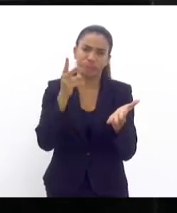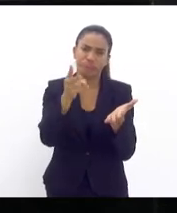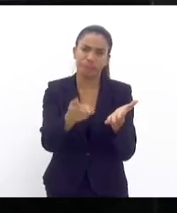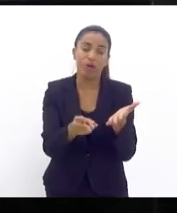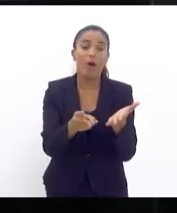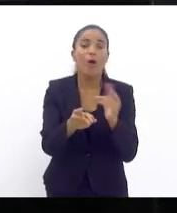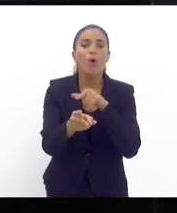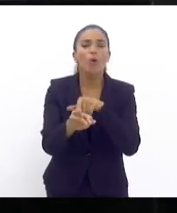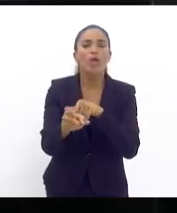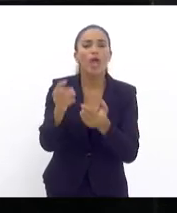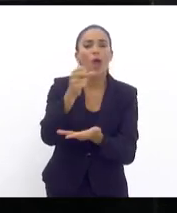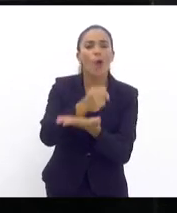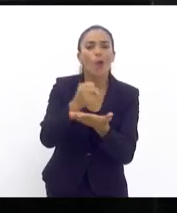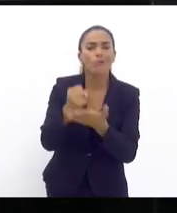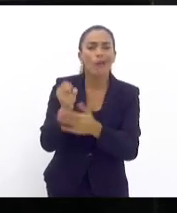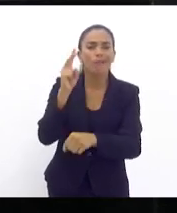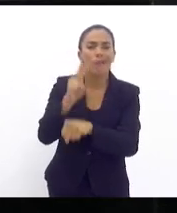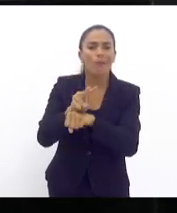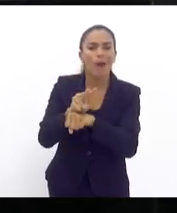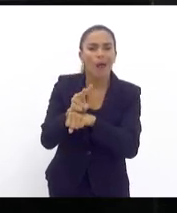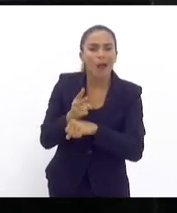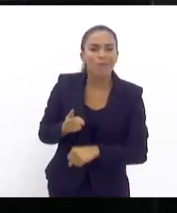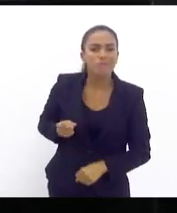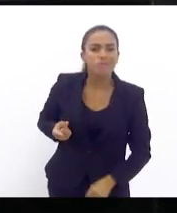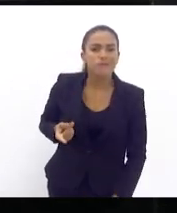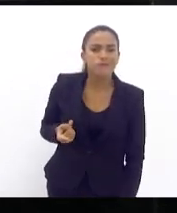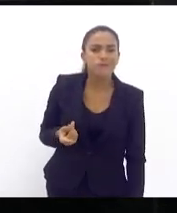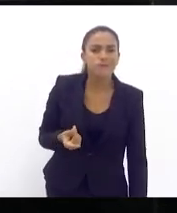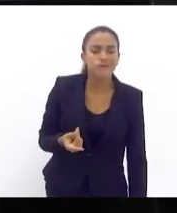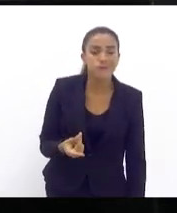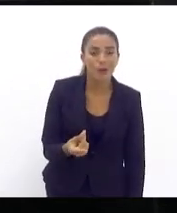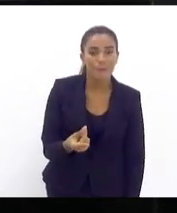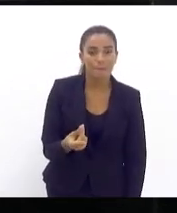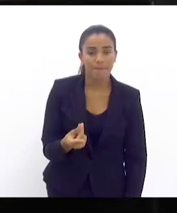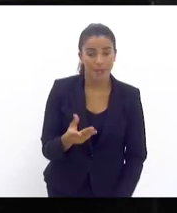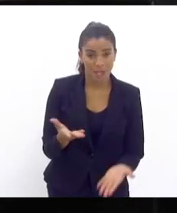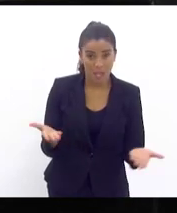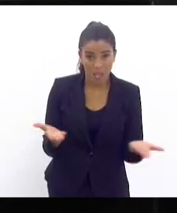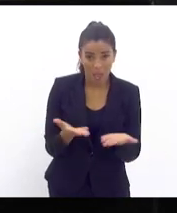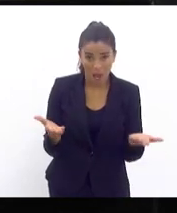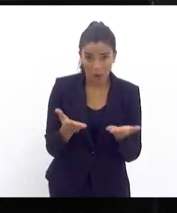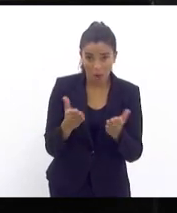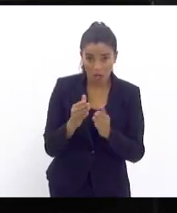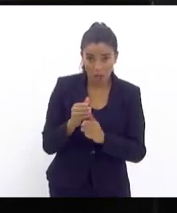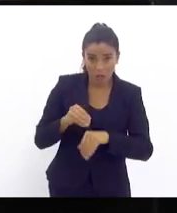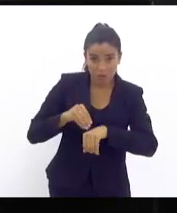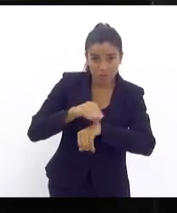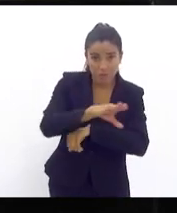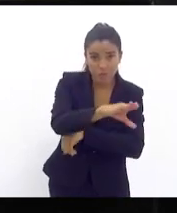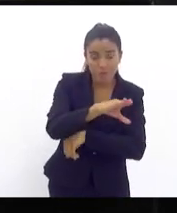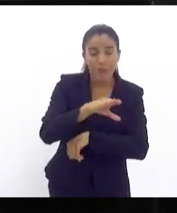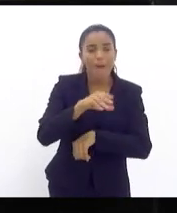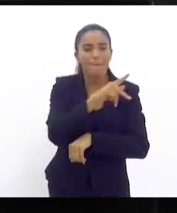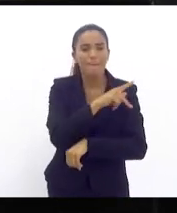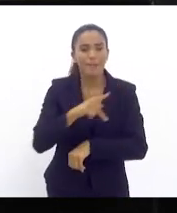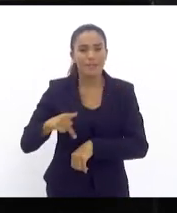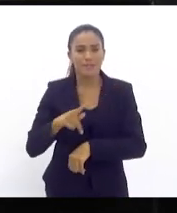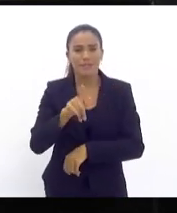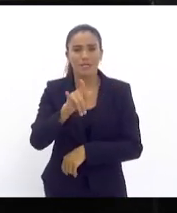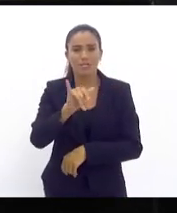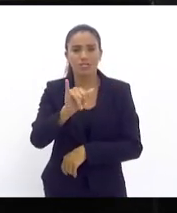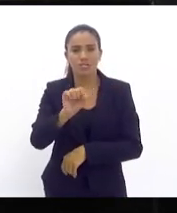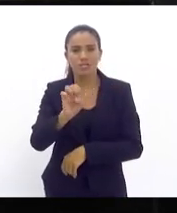contratação temporária permanece, e aí eu deixo aqui para encerrar a presidenta Gisele, a